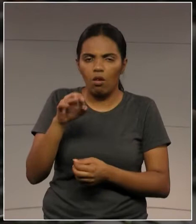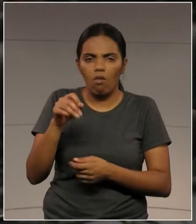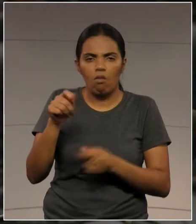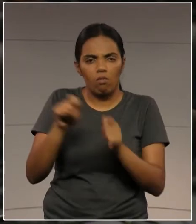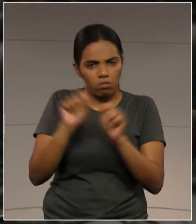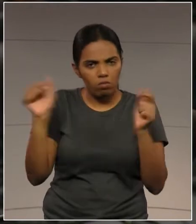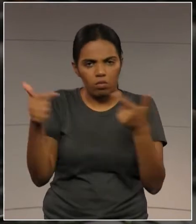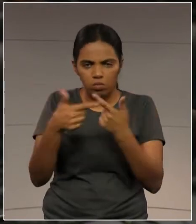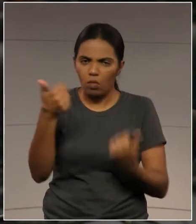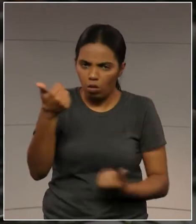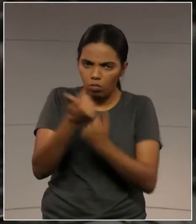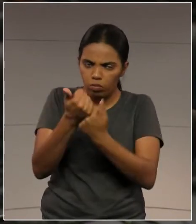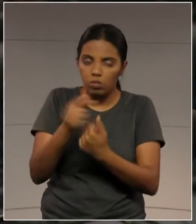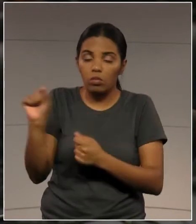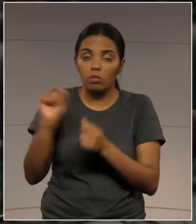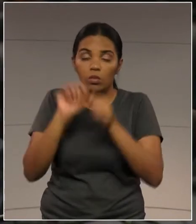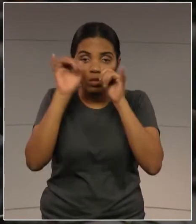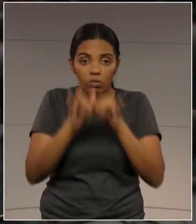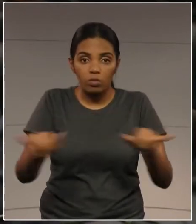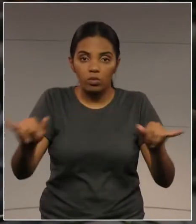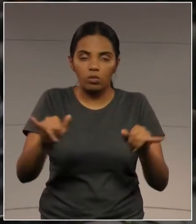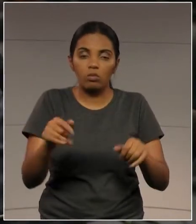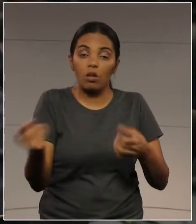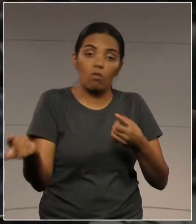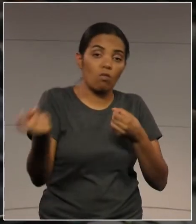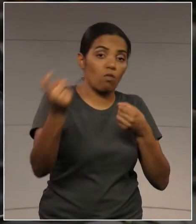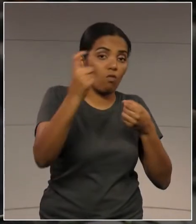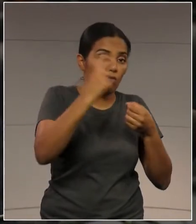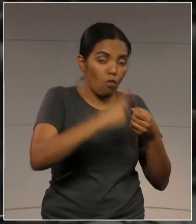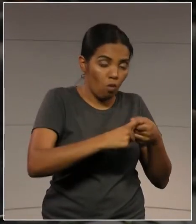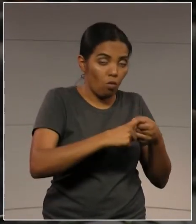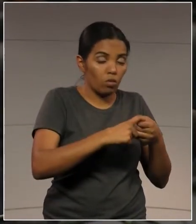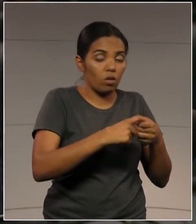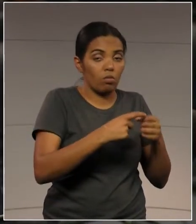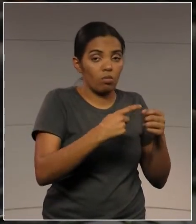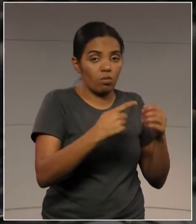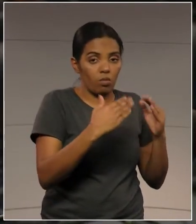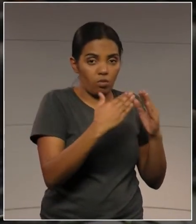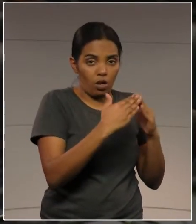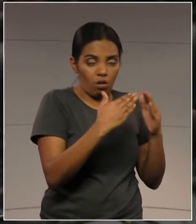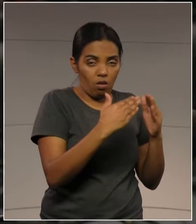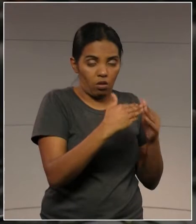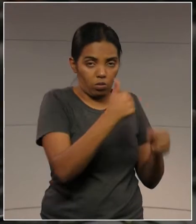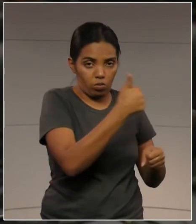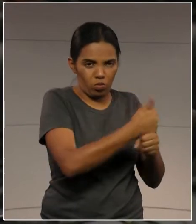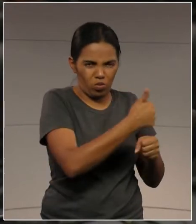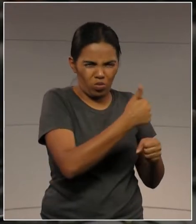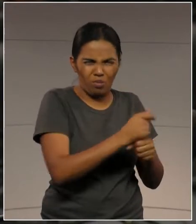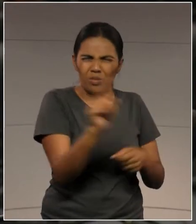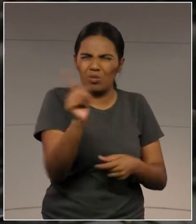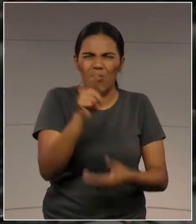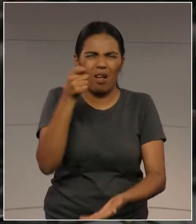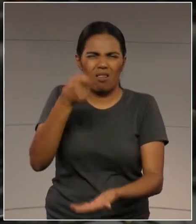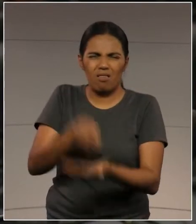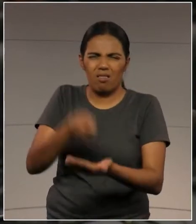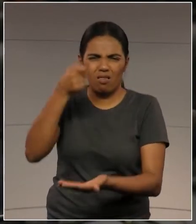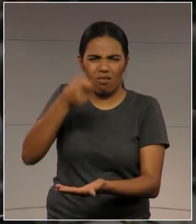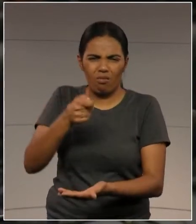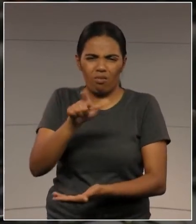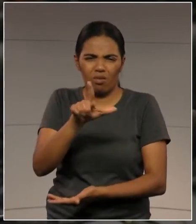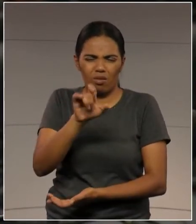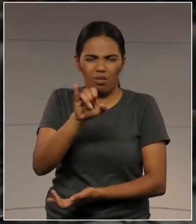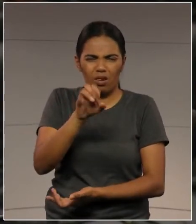senhor precisar, para que o carro volte, então, a trabalhar, ou... Nada de leilão. Vamos fazer leilão